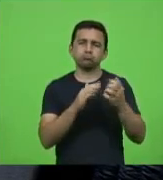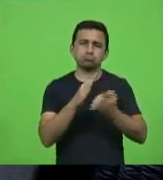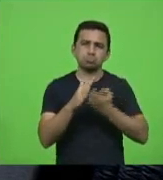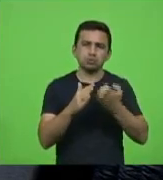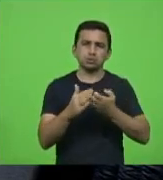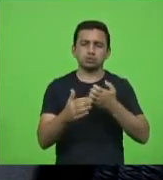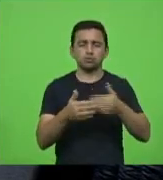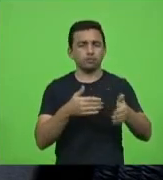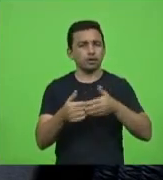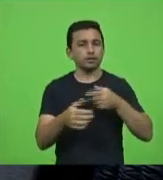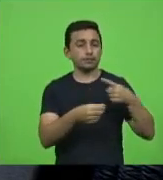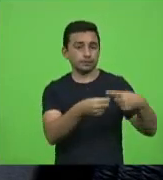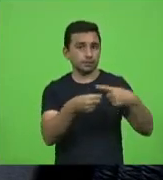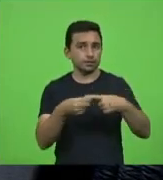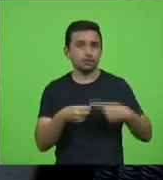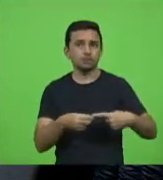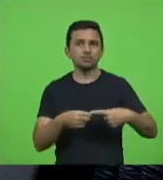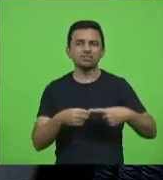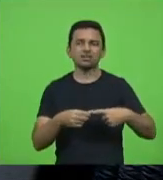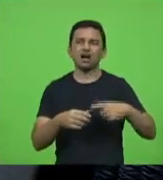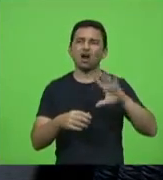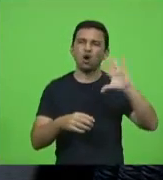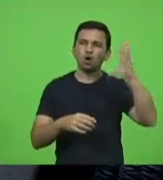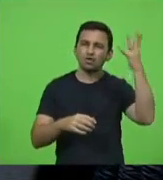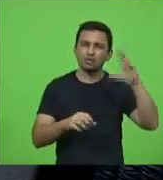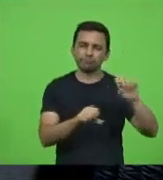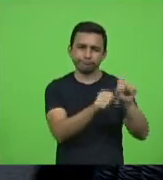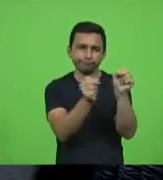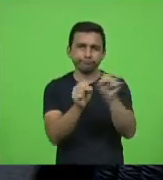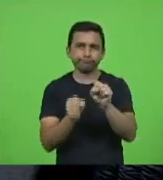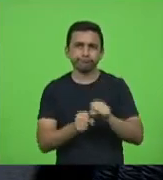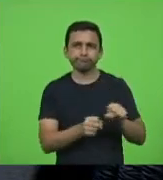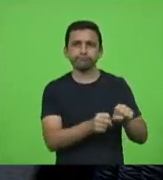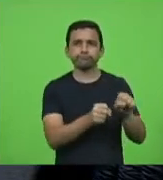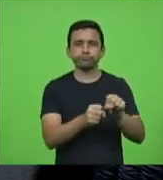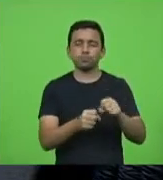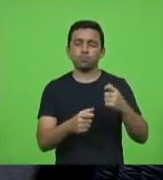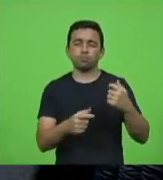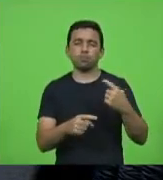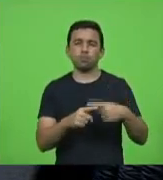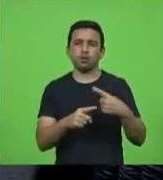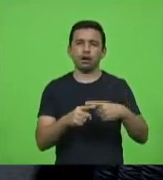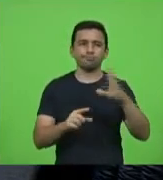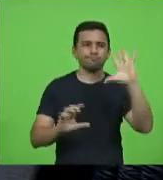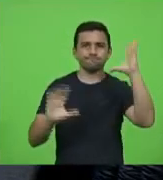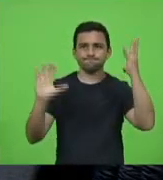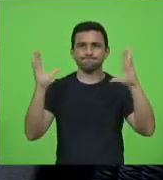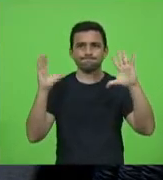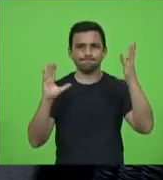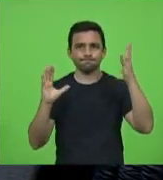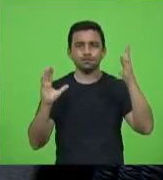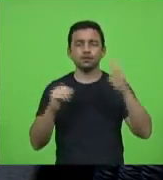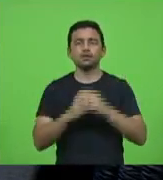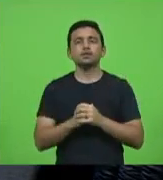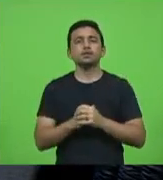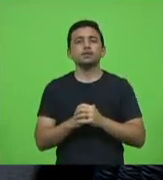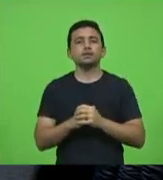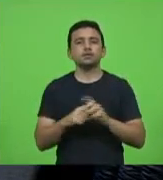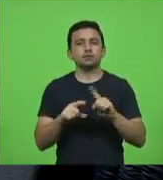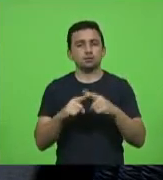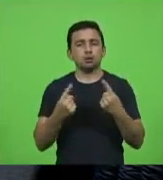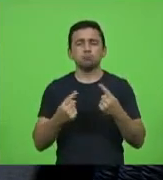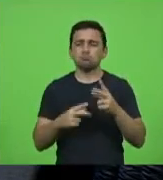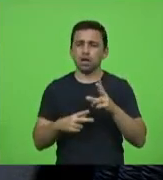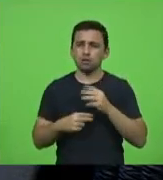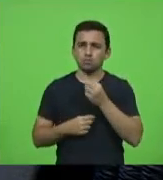cidade sofrer danos por questões climáticas portanto é um projeto meritório o orçamento no